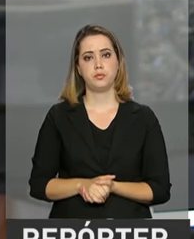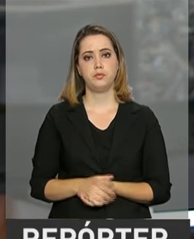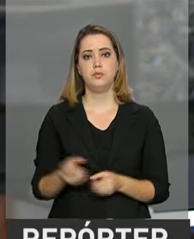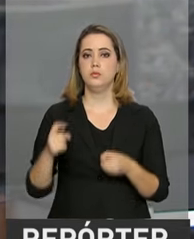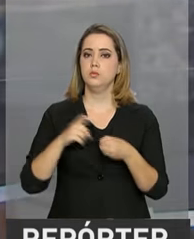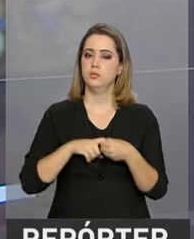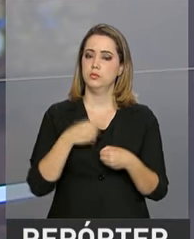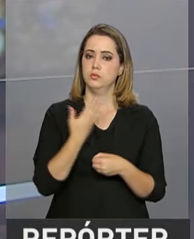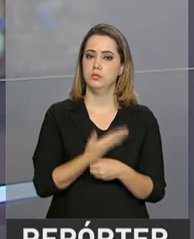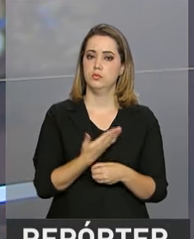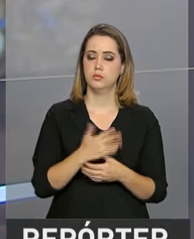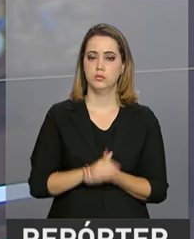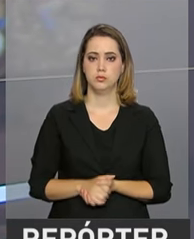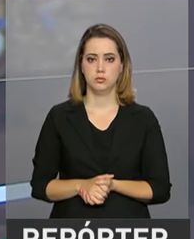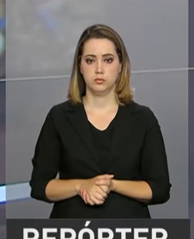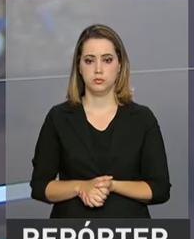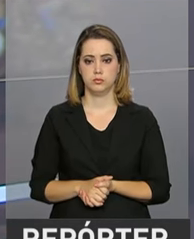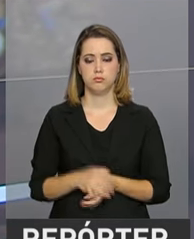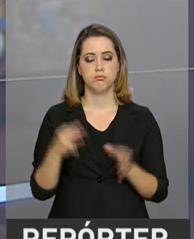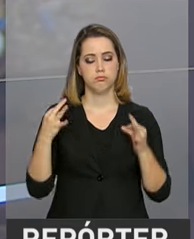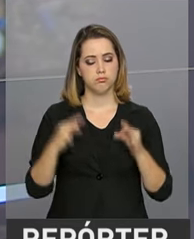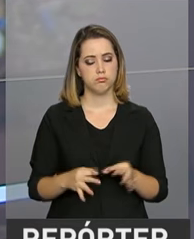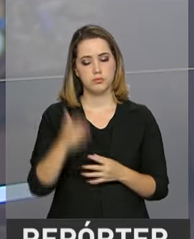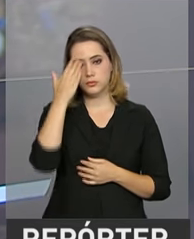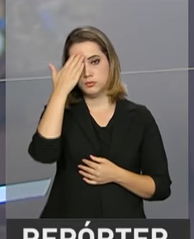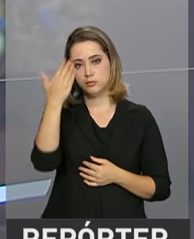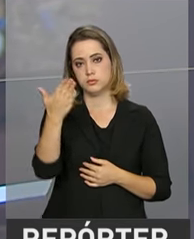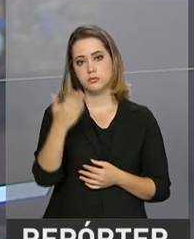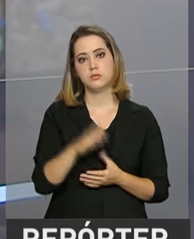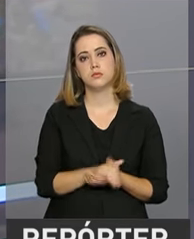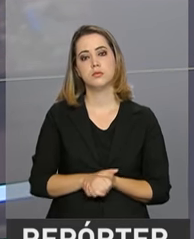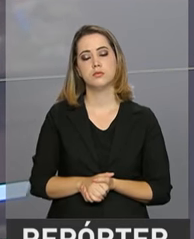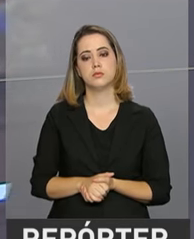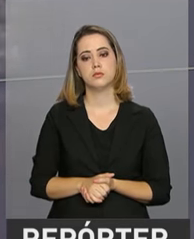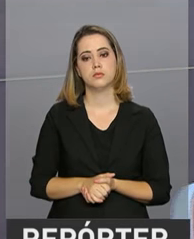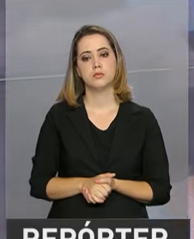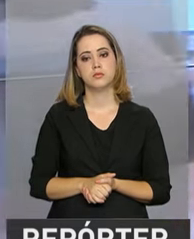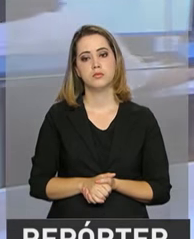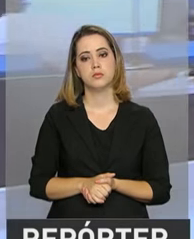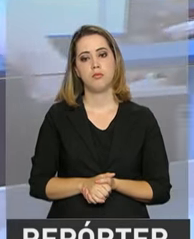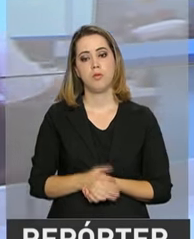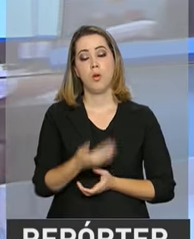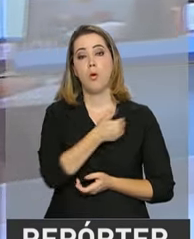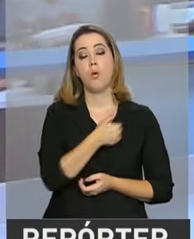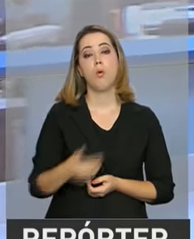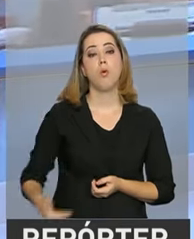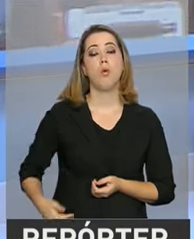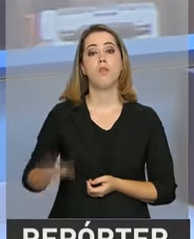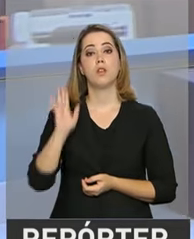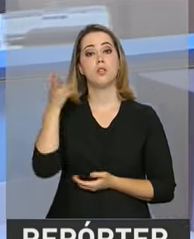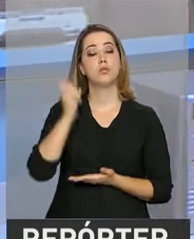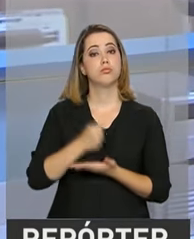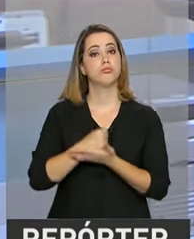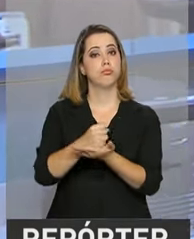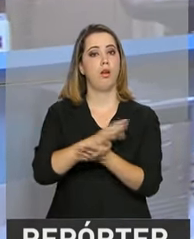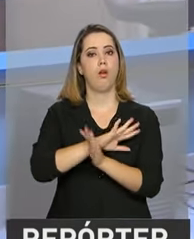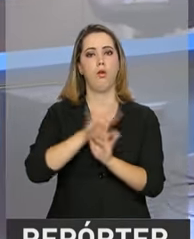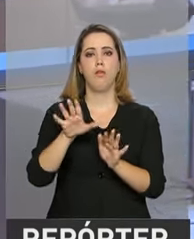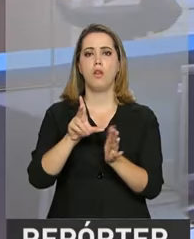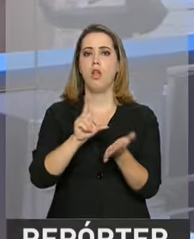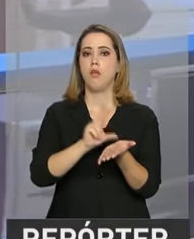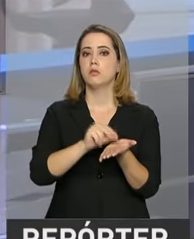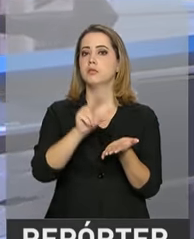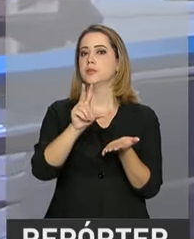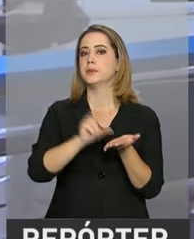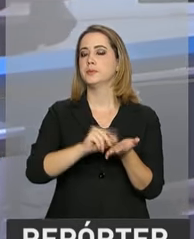Eu volto com você no estúdio, Roberto. Está certo, Ney. Muito obrigado pelas informações. E o governo disponibiliza uma ferramenta interativa